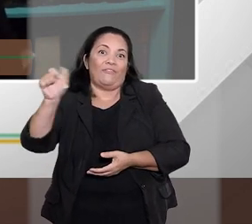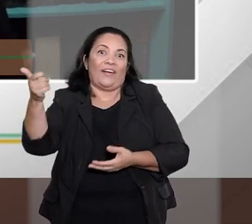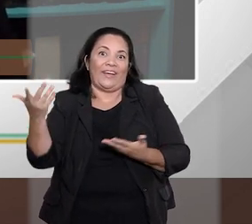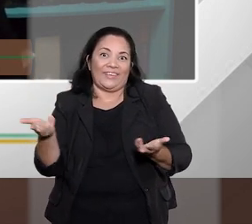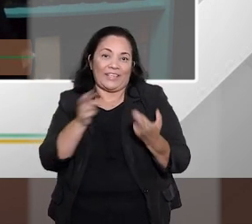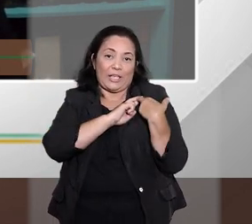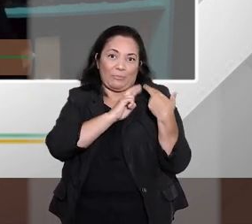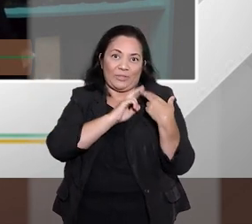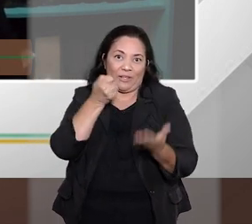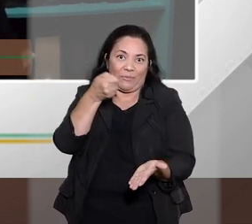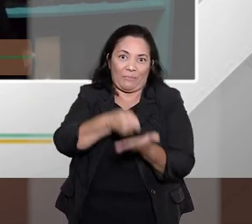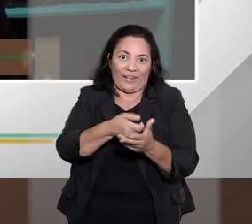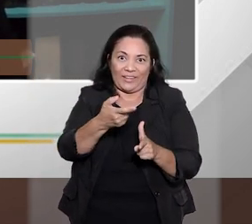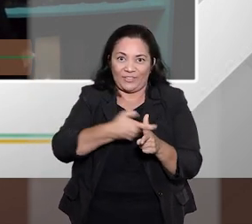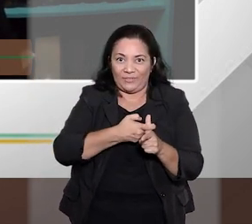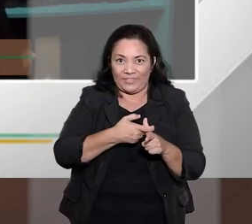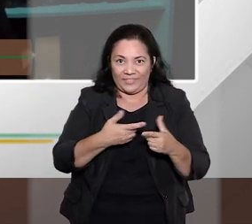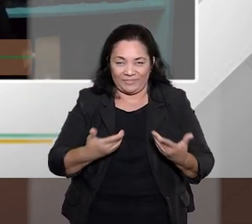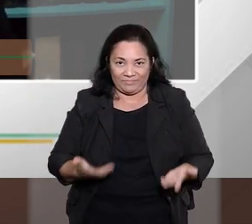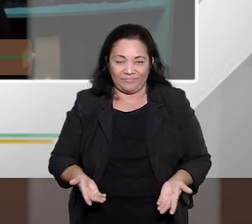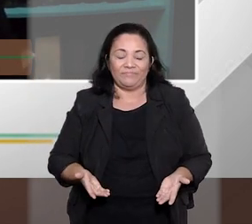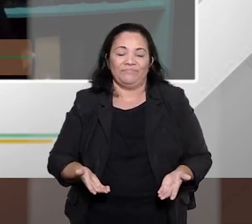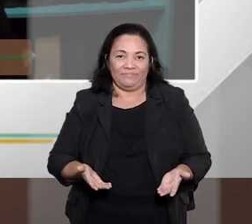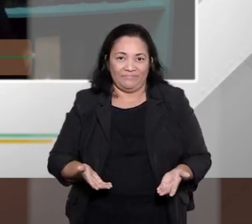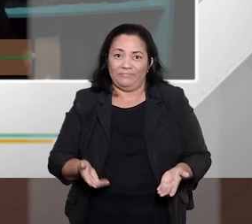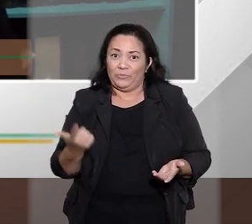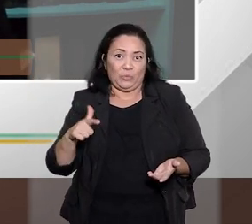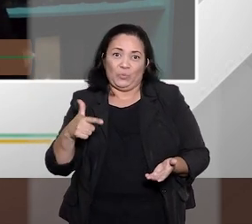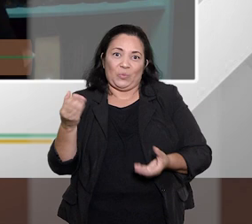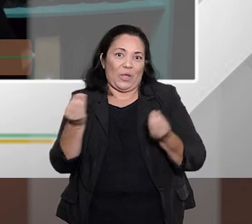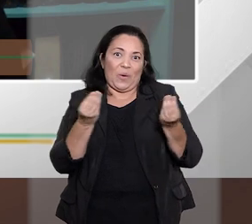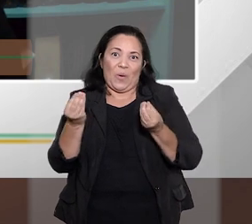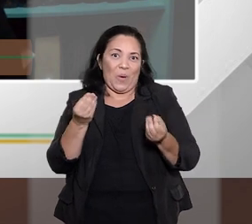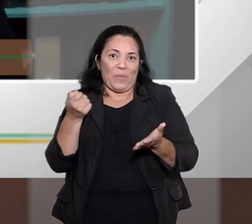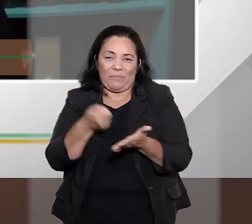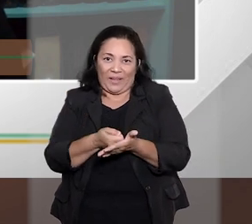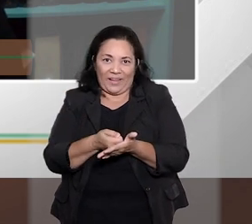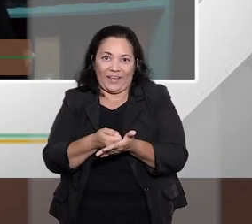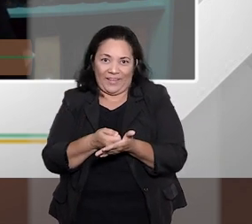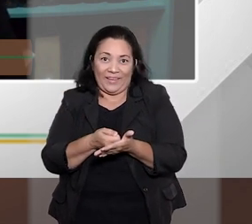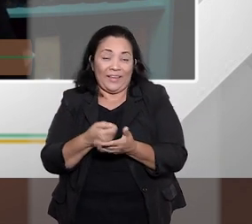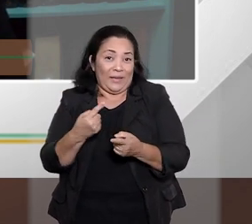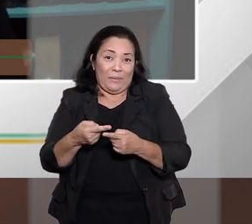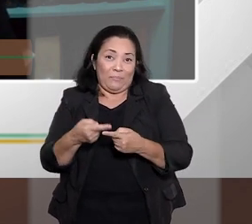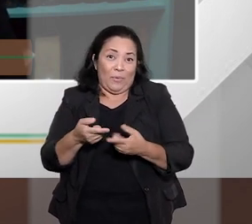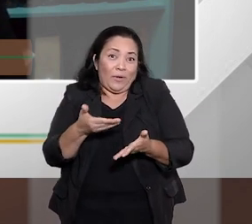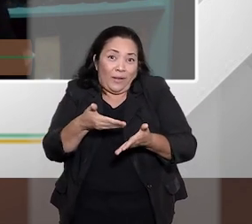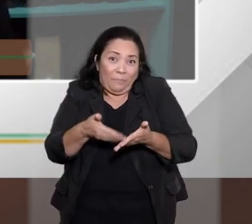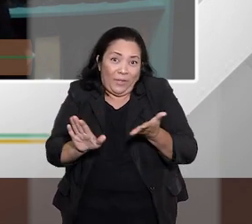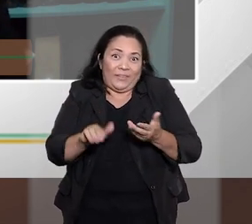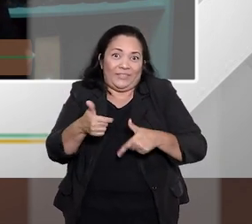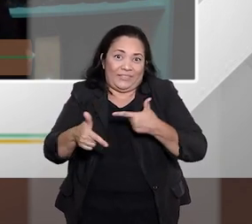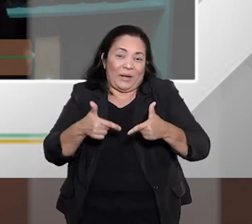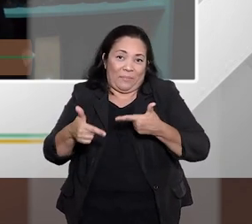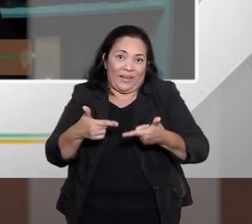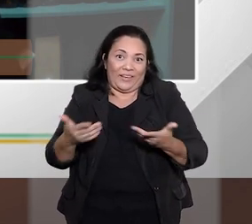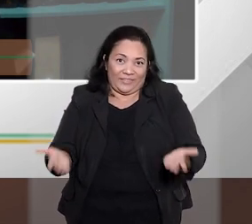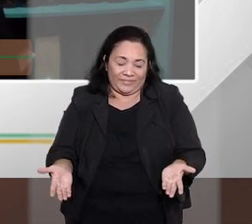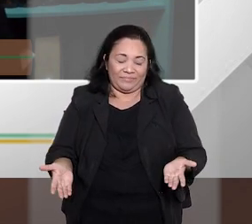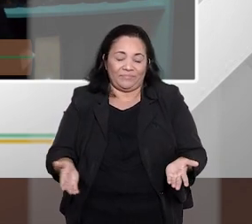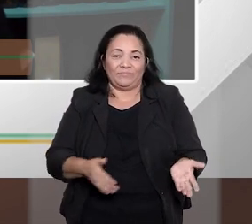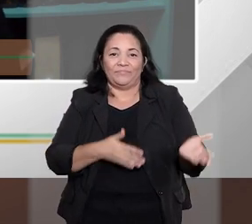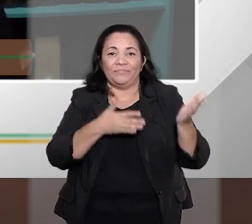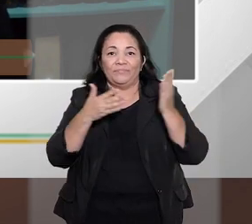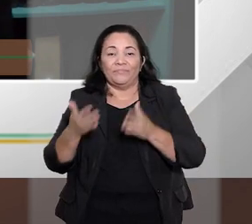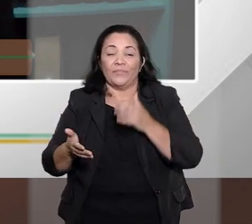e é o pagamento das dívidas. E aí passa a não ter mais condições de pagar aquelas dívidas, ou, ainda